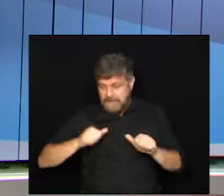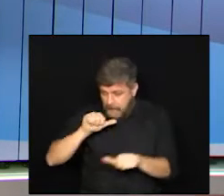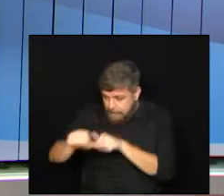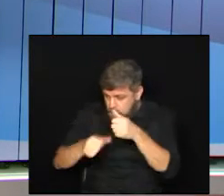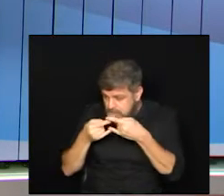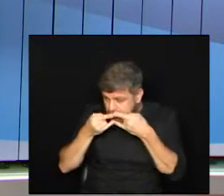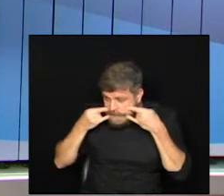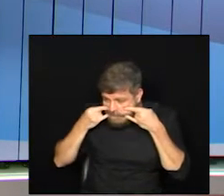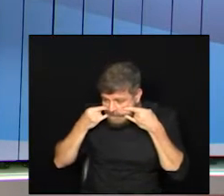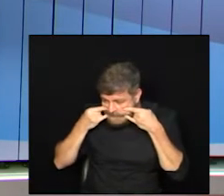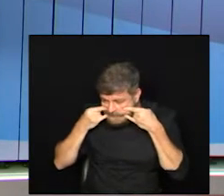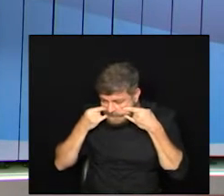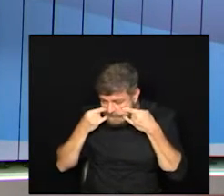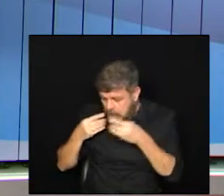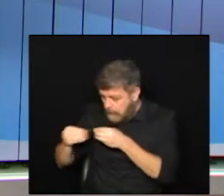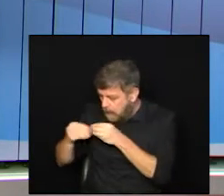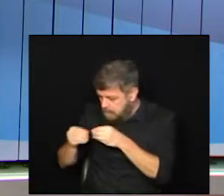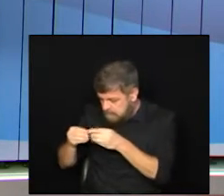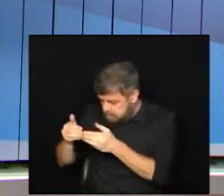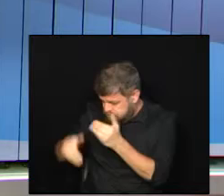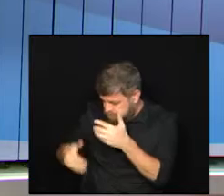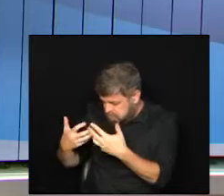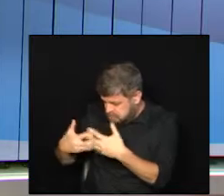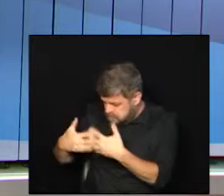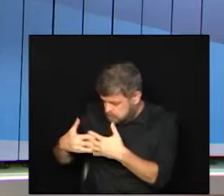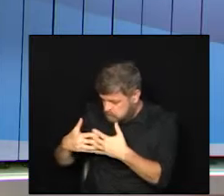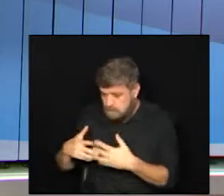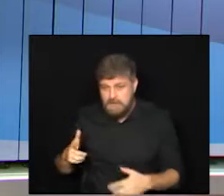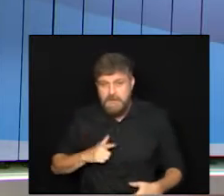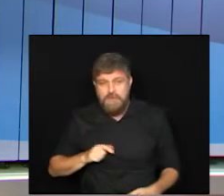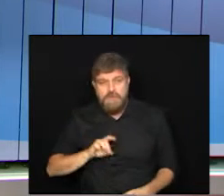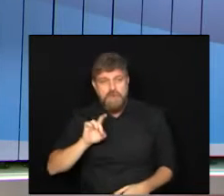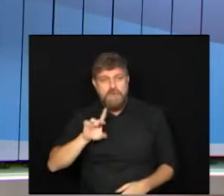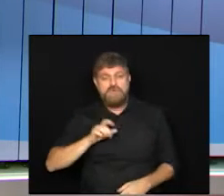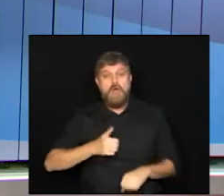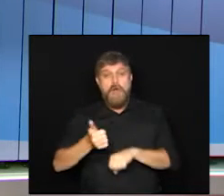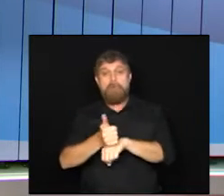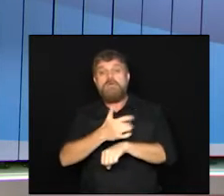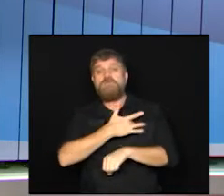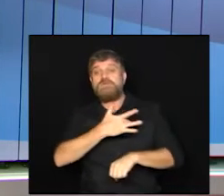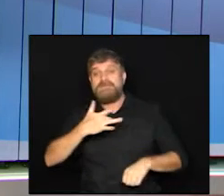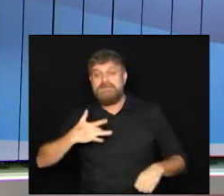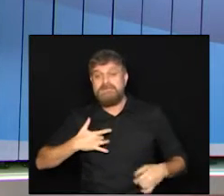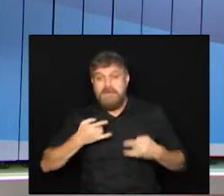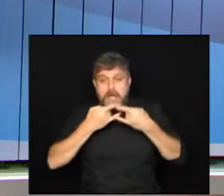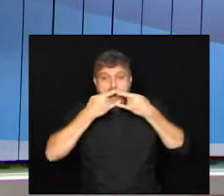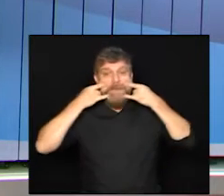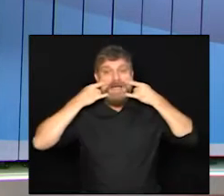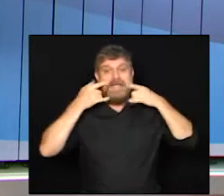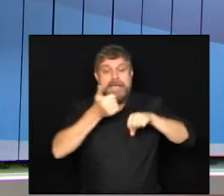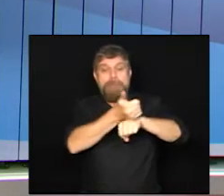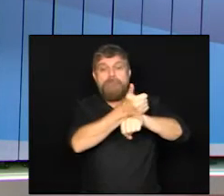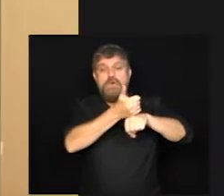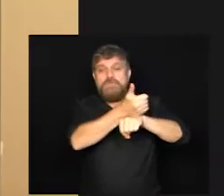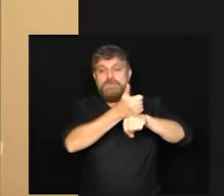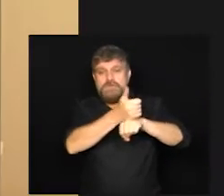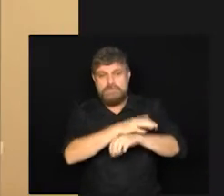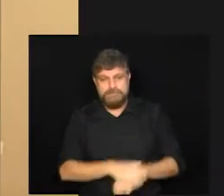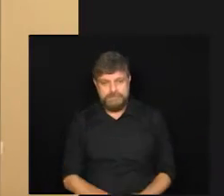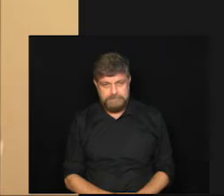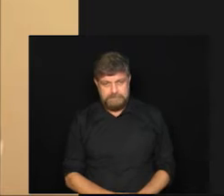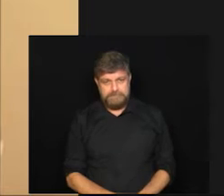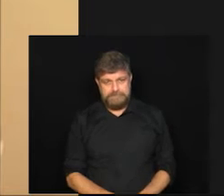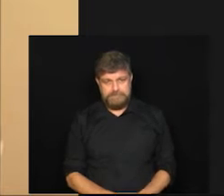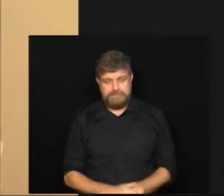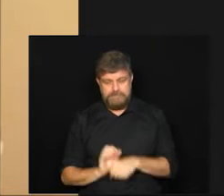fazer essa troca da utilização da máscara ou não deixa apenas para os profissionais no início